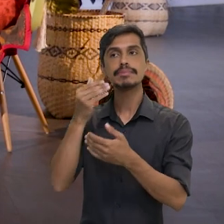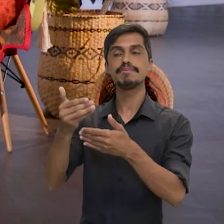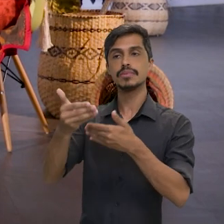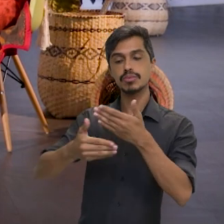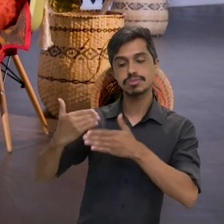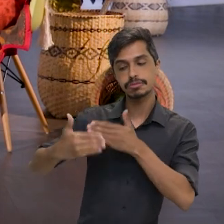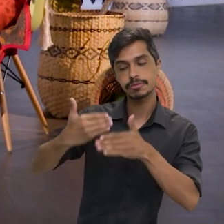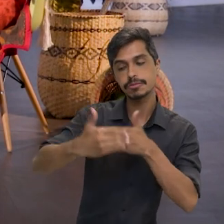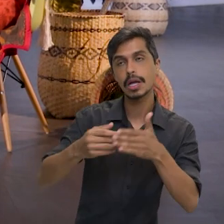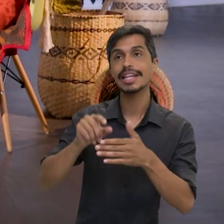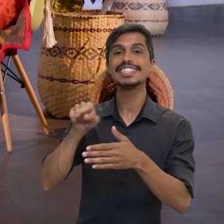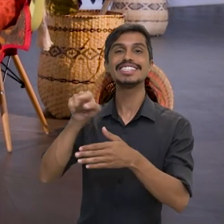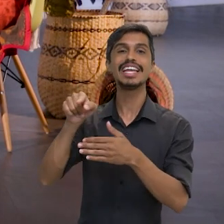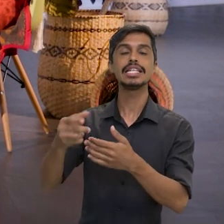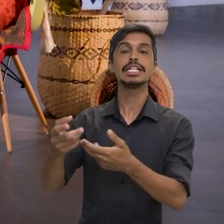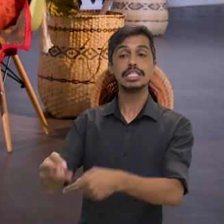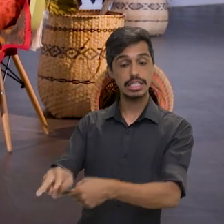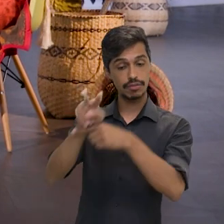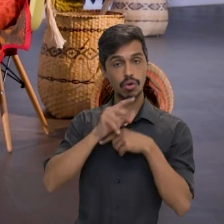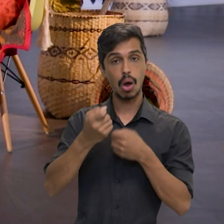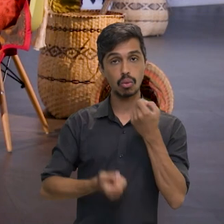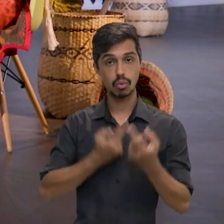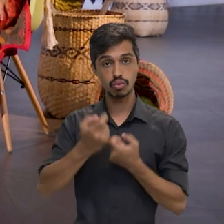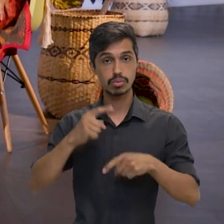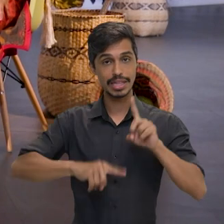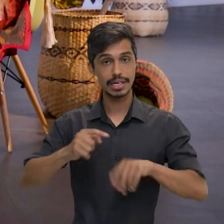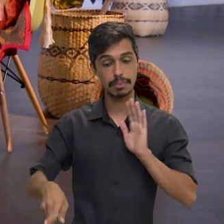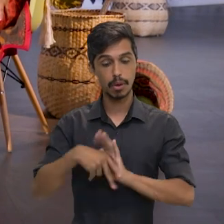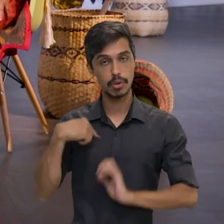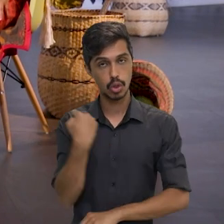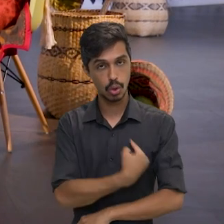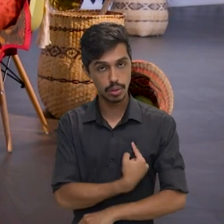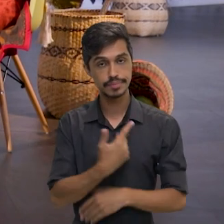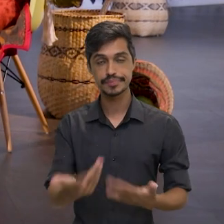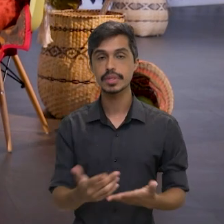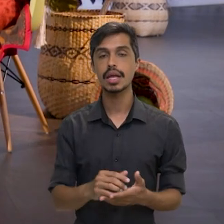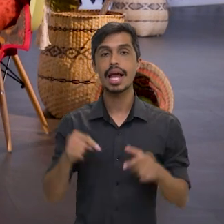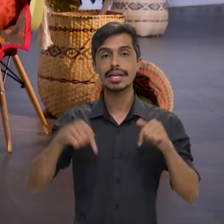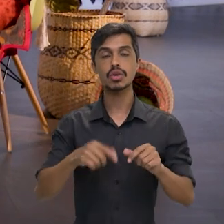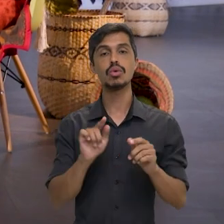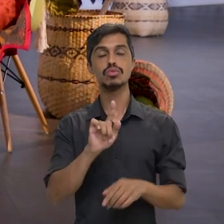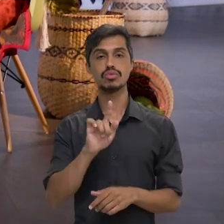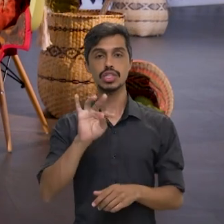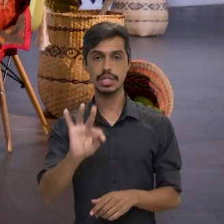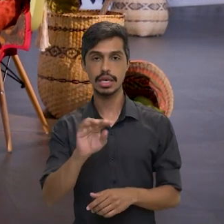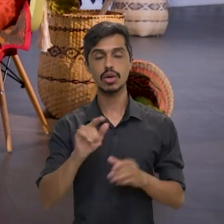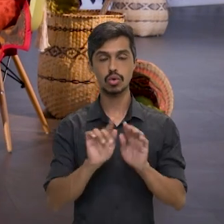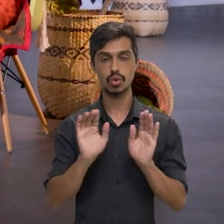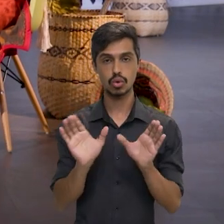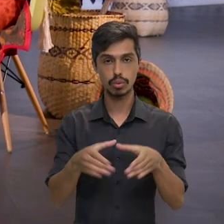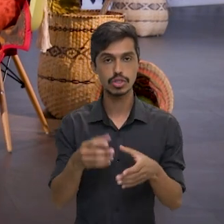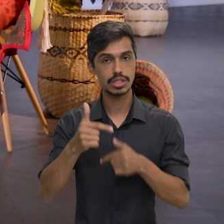trâmite ali da devolução de alguns materiais nossos. E aqui nós criamos um grupo de trabalho